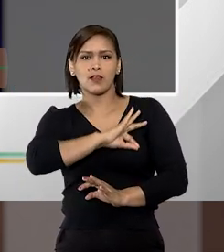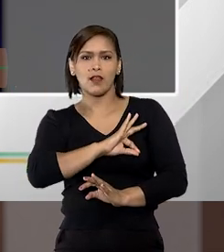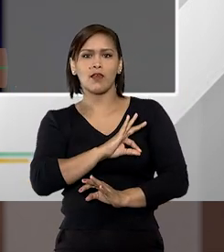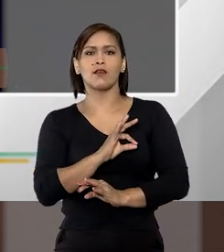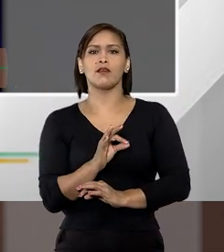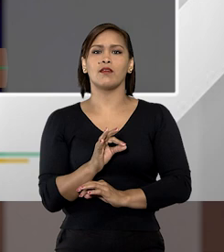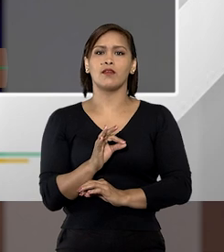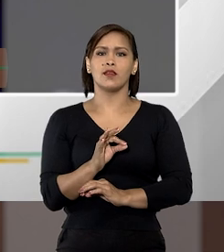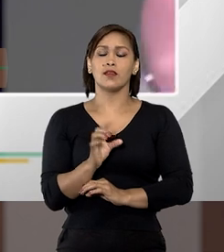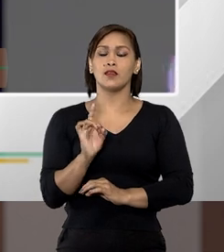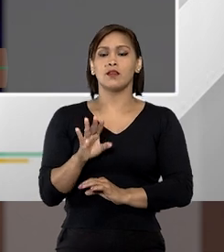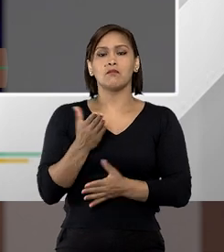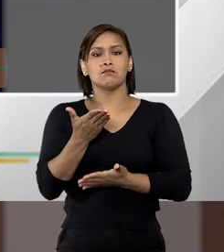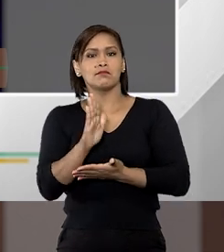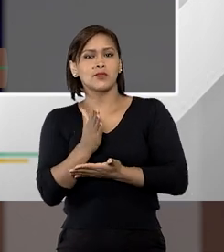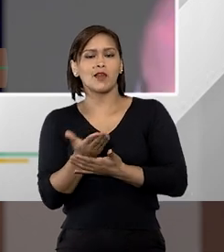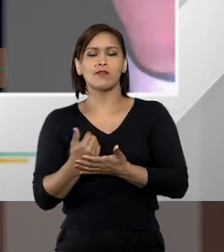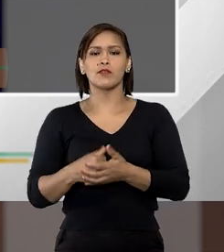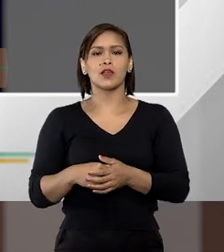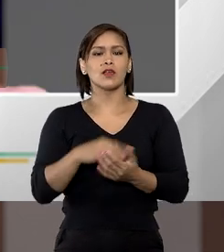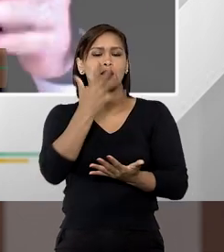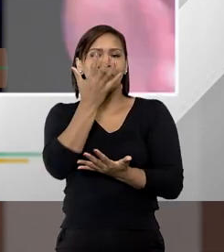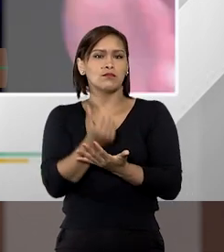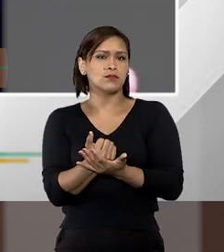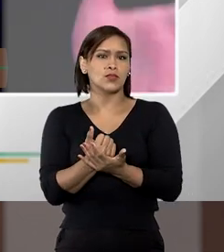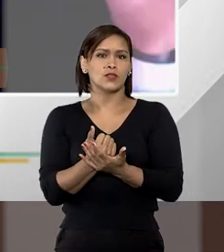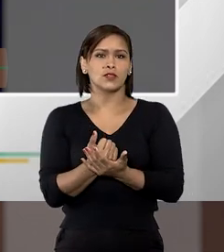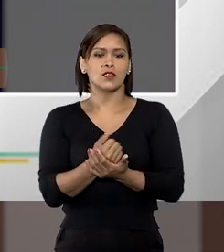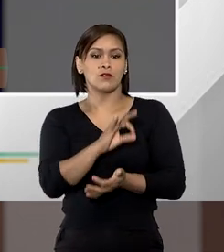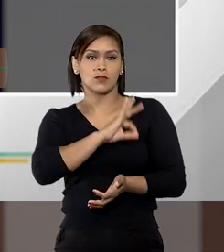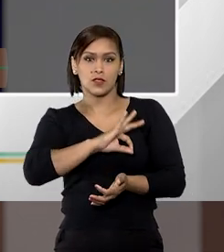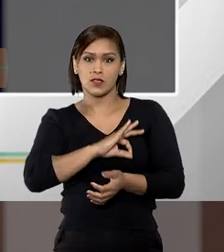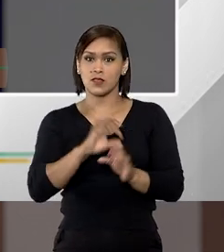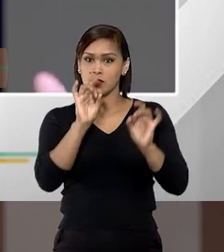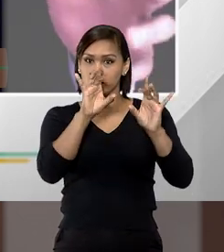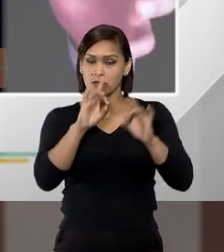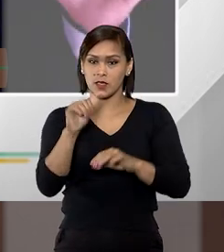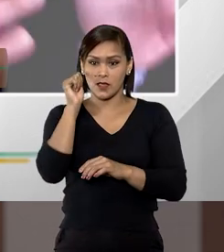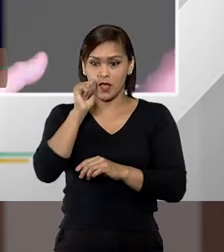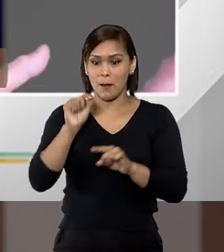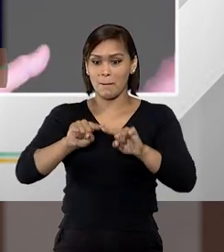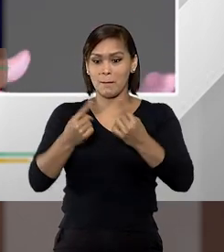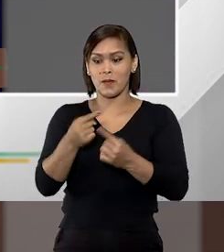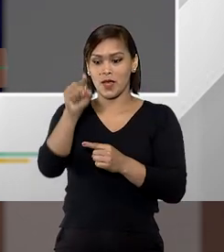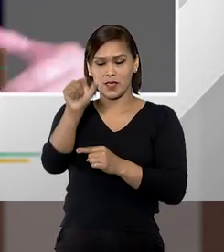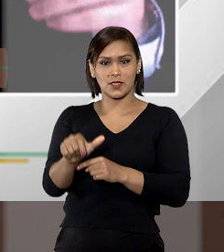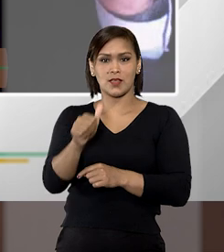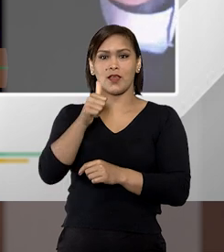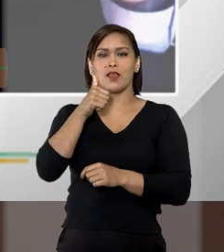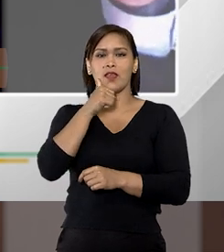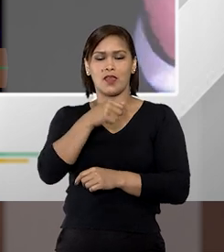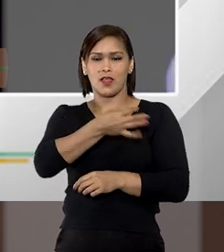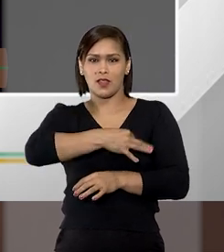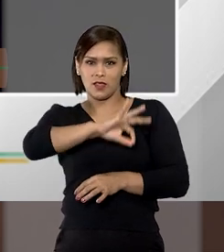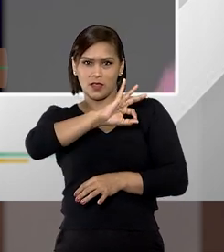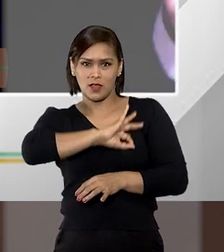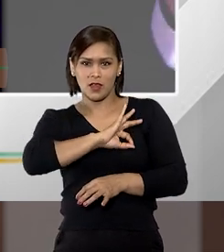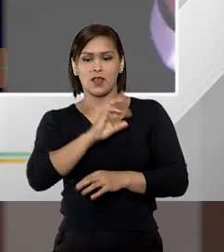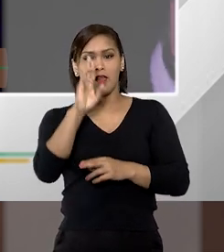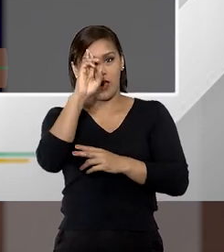talvez não tenha condição de colocar uma delegacia especializada mas aquele delegado ou então aquele